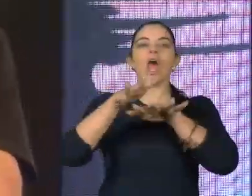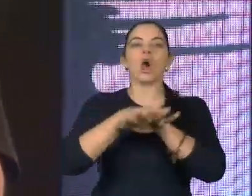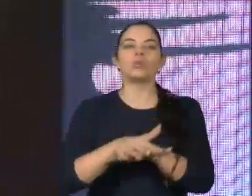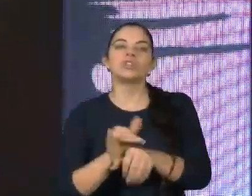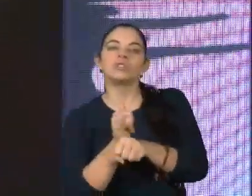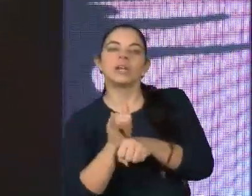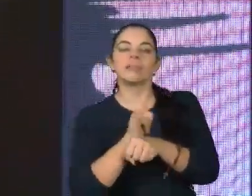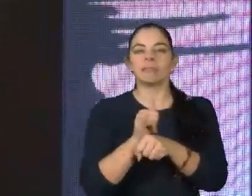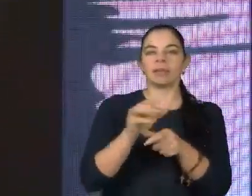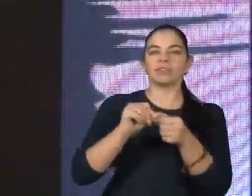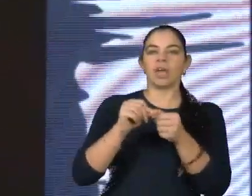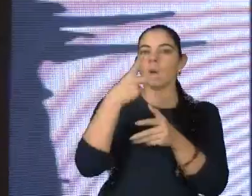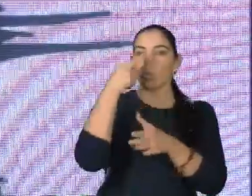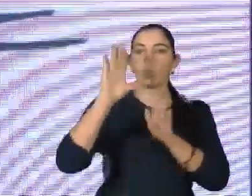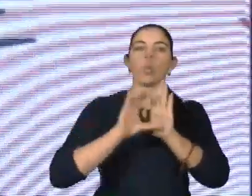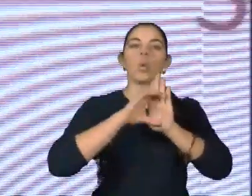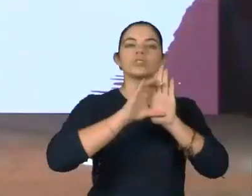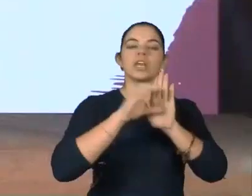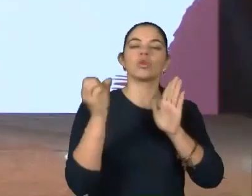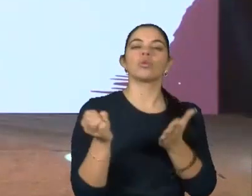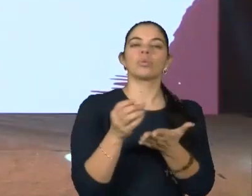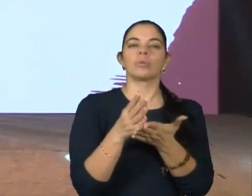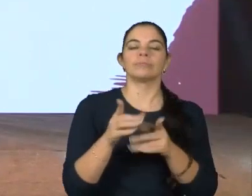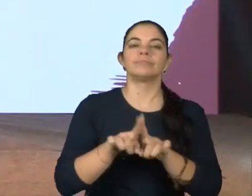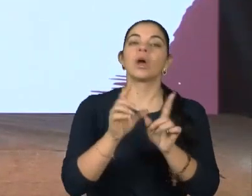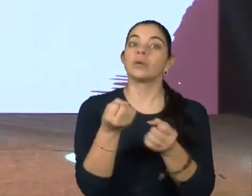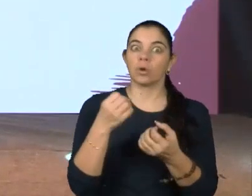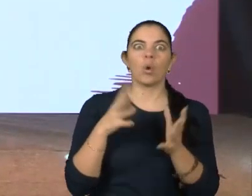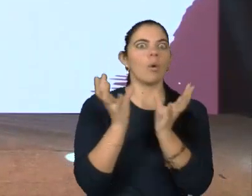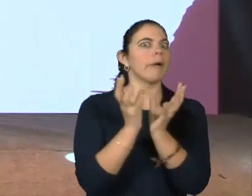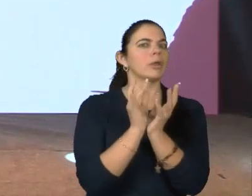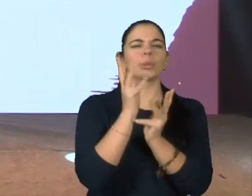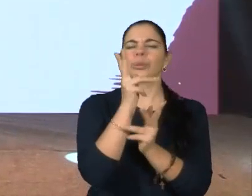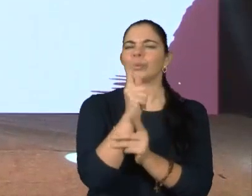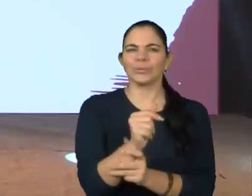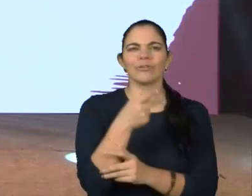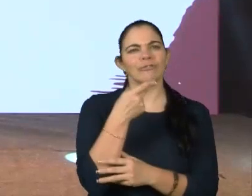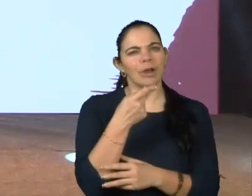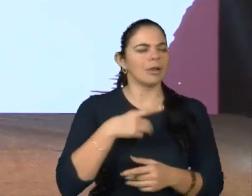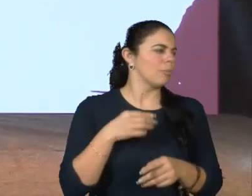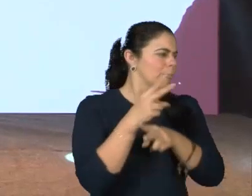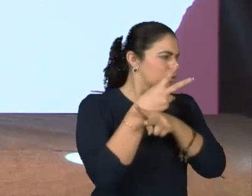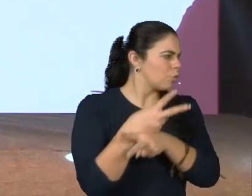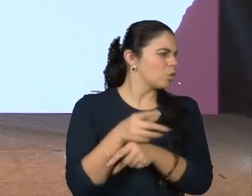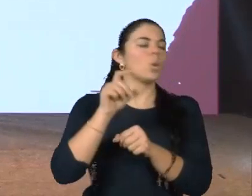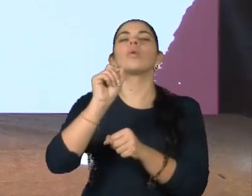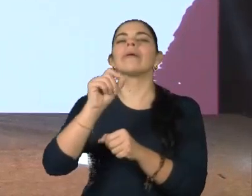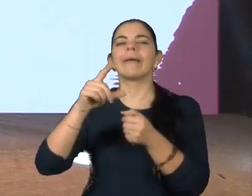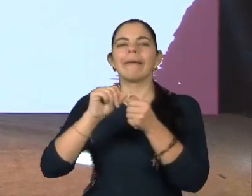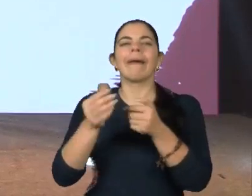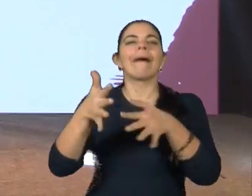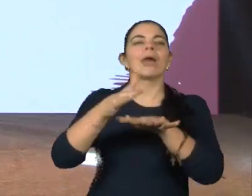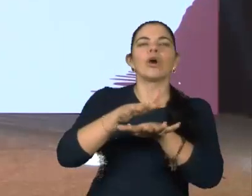mais alinhadas a esse conceito. Turma, tudo isso busca fazer com que a